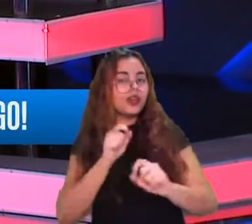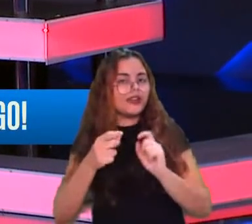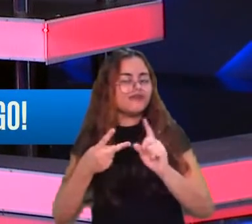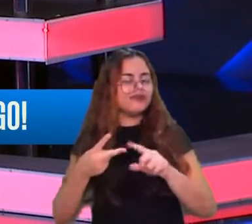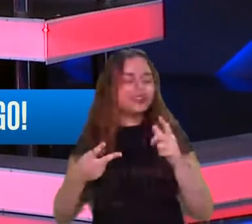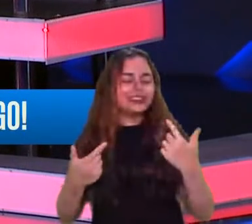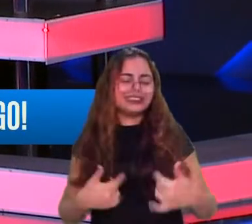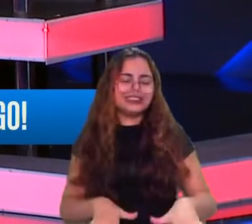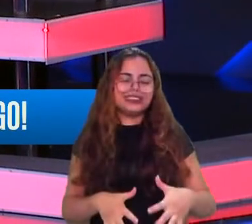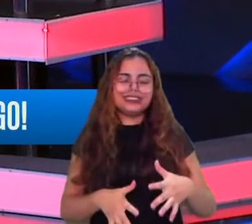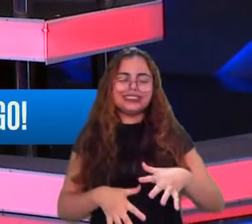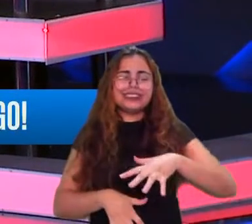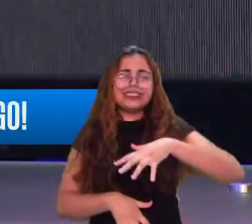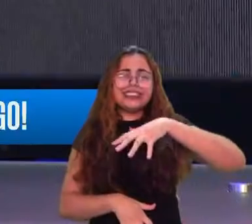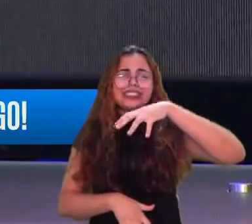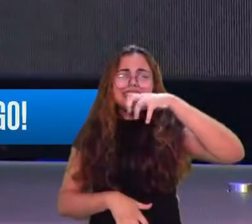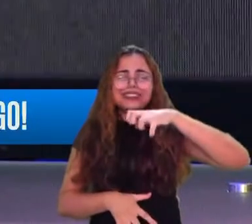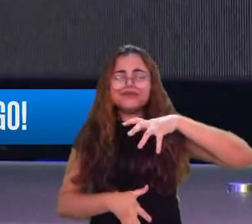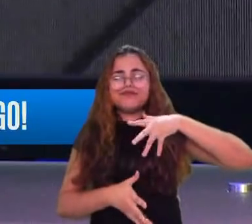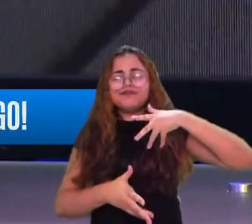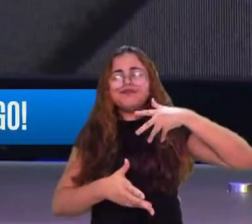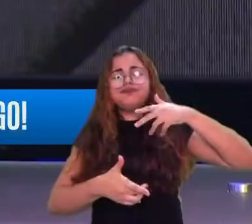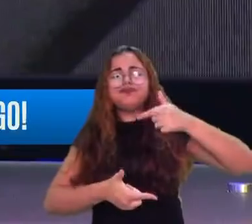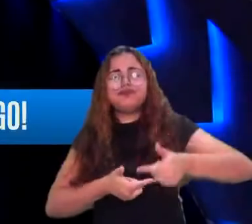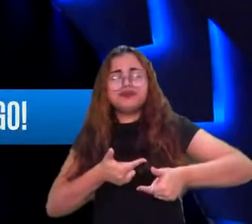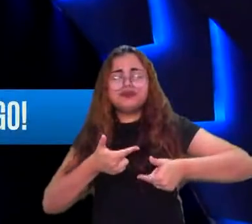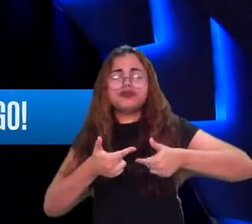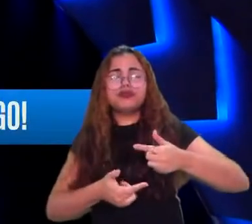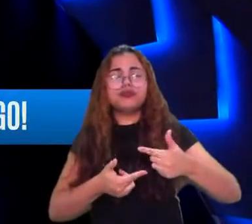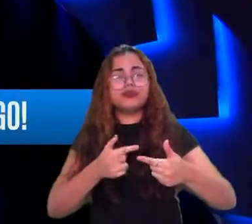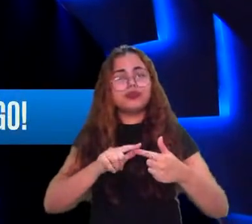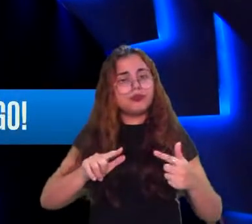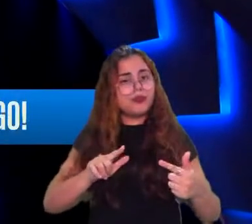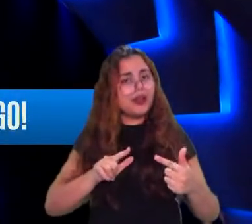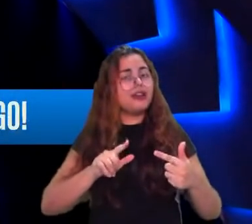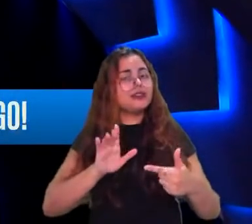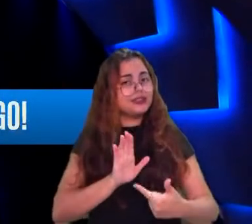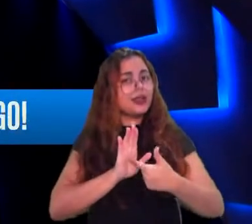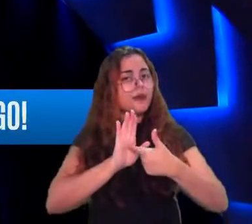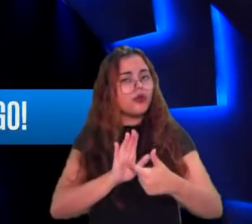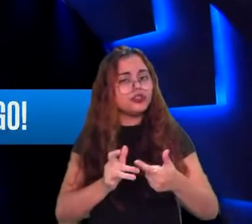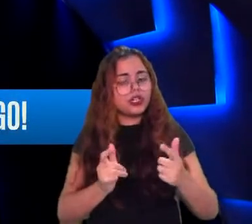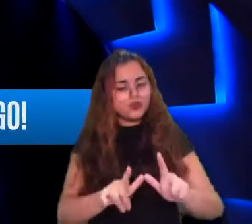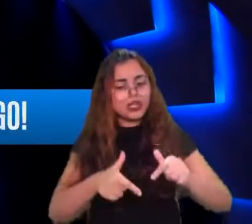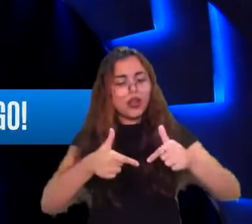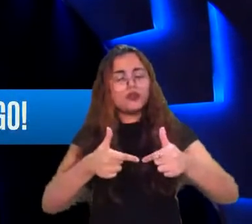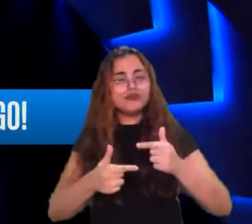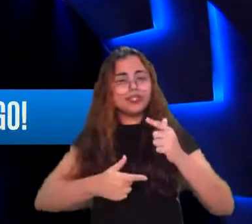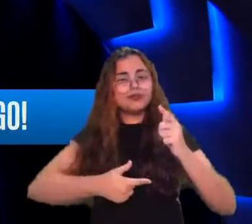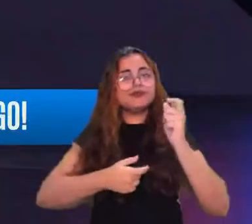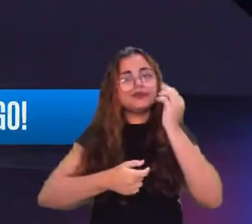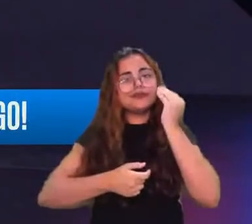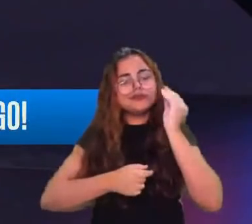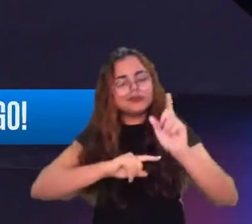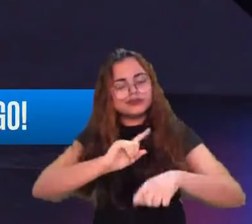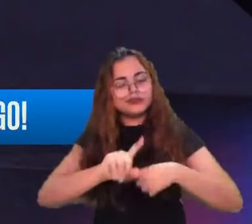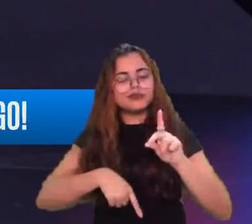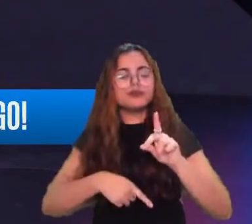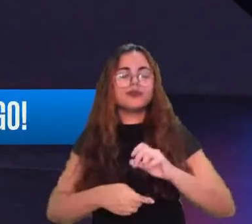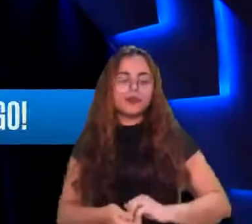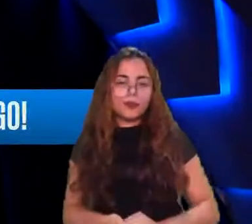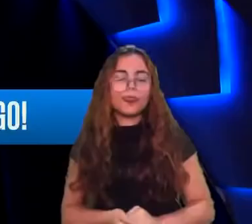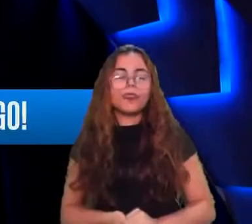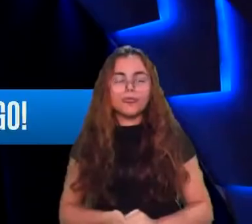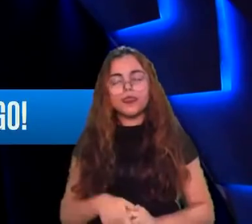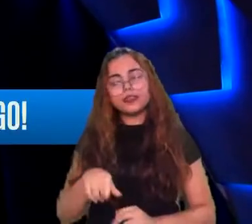ainda, mas tá mostrando que tá lutando contra. Tá respirando. Tá respirando. Tá vivo ainda. E o Osmaelinha? Apareceu hoje? Tava aparecendo bem já a Deluxe? Fez bons jogos? Hoje